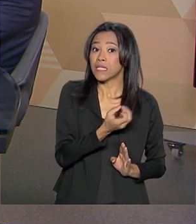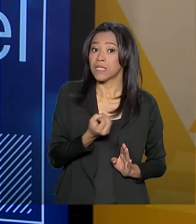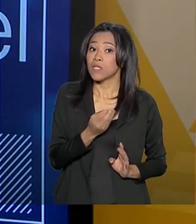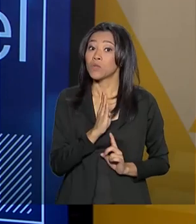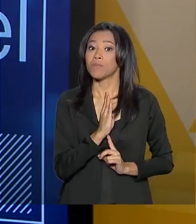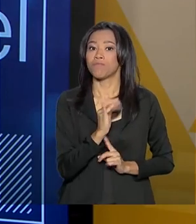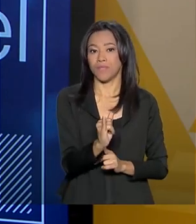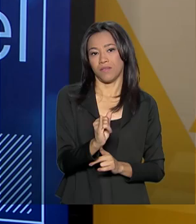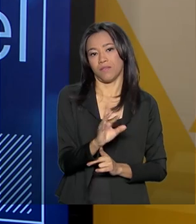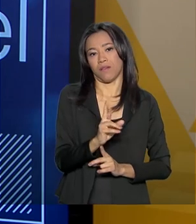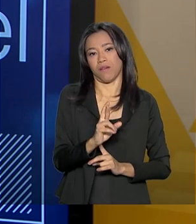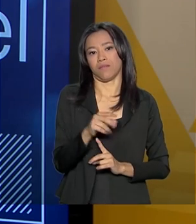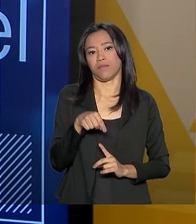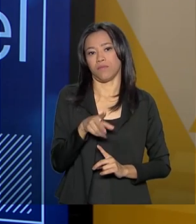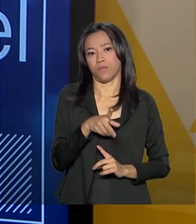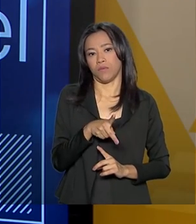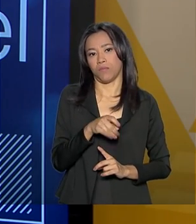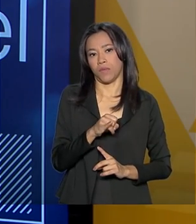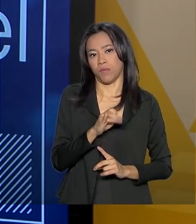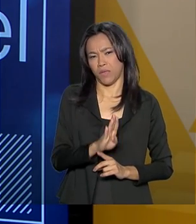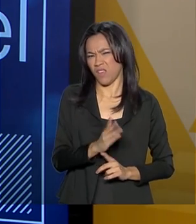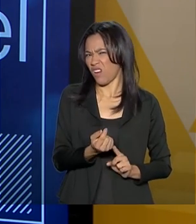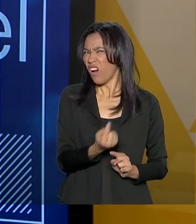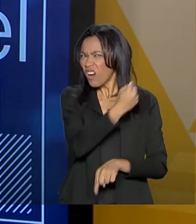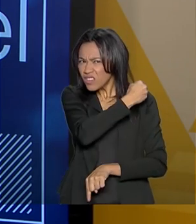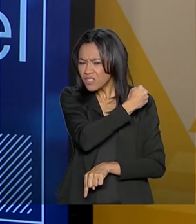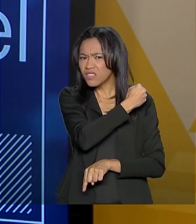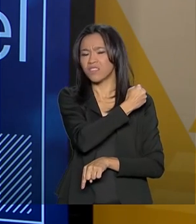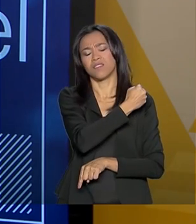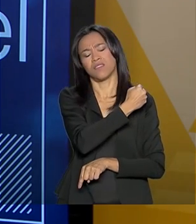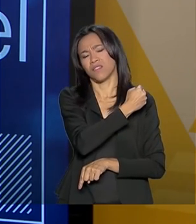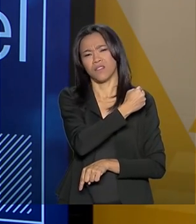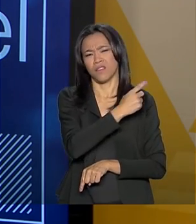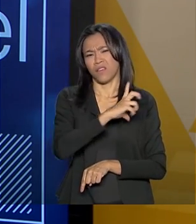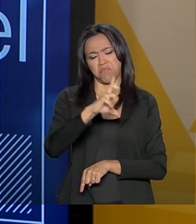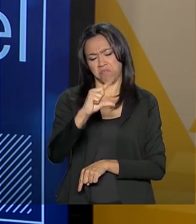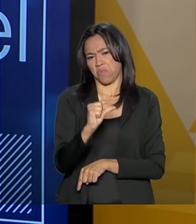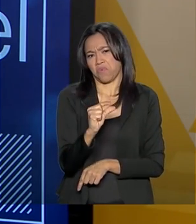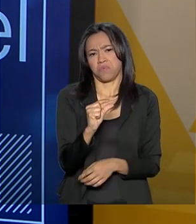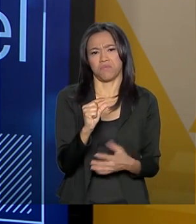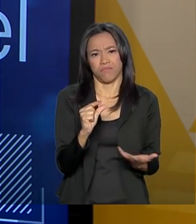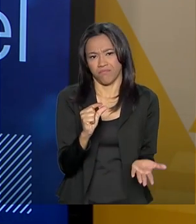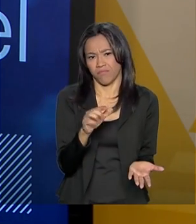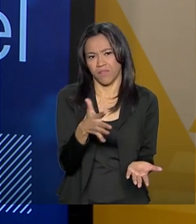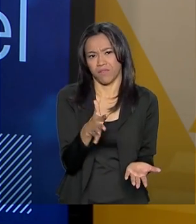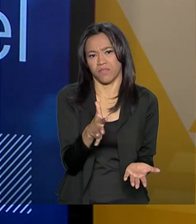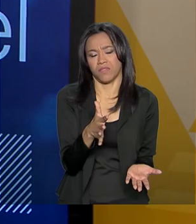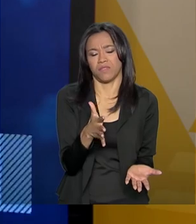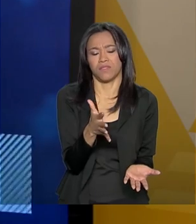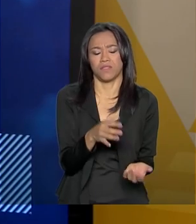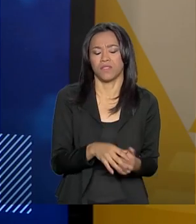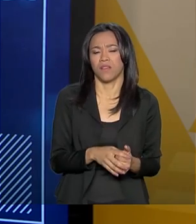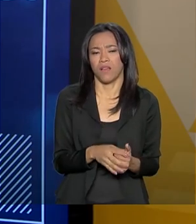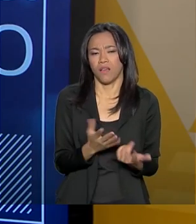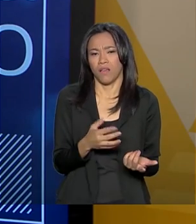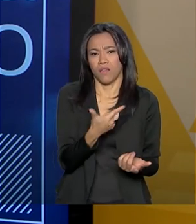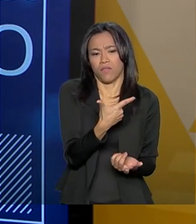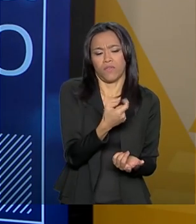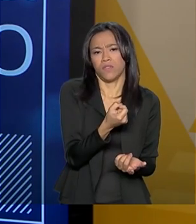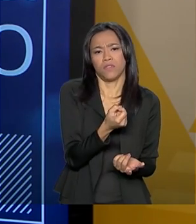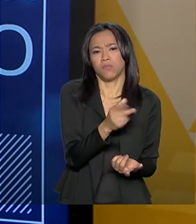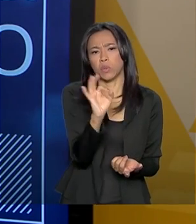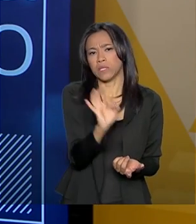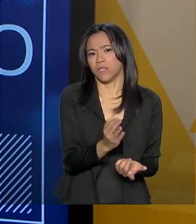de reais. Isso antigamente era muito pouco, era talvez 20%